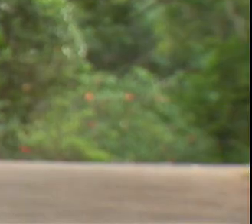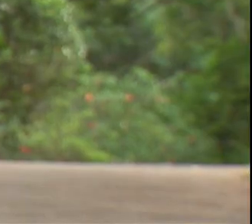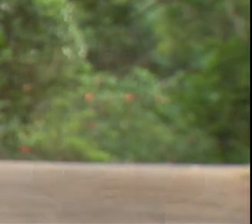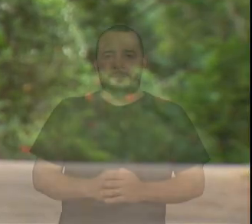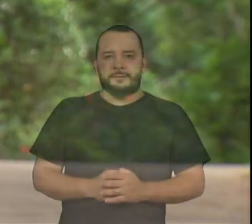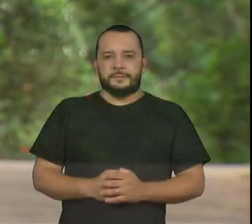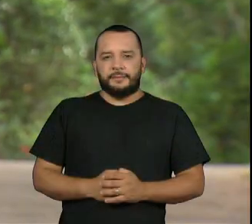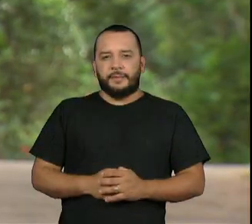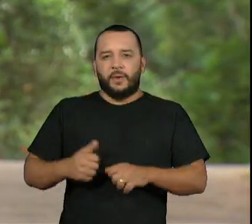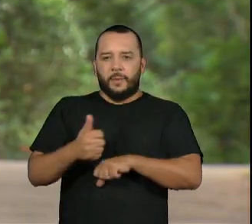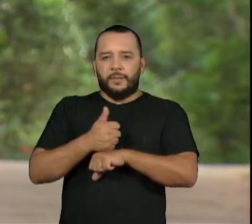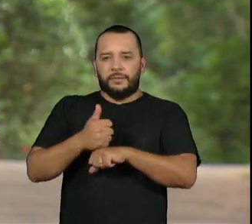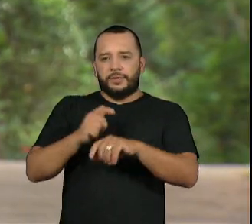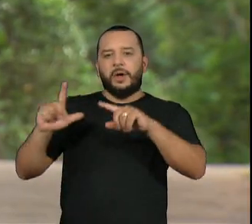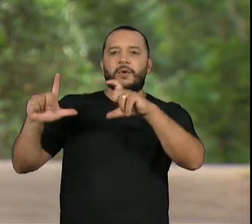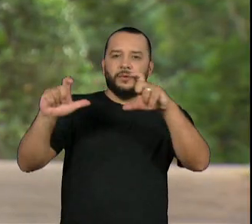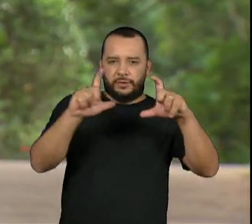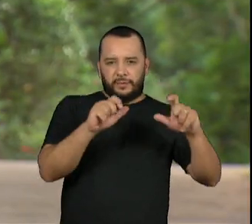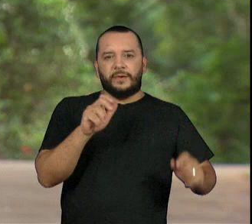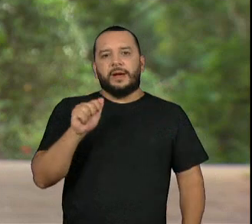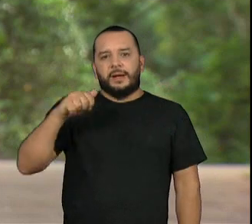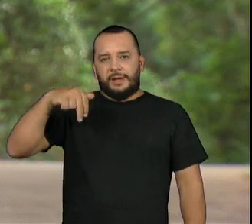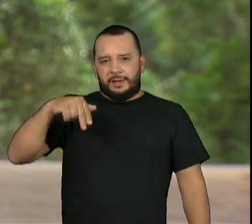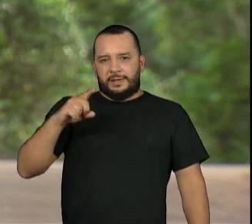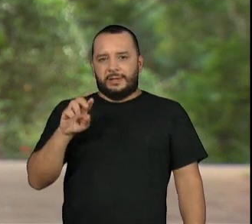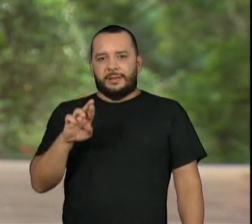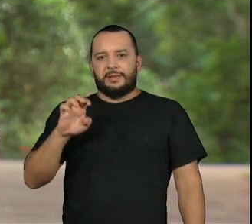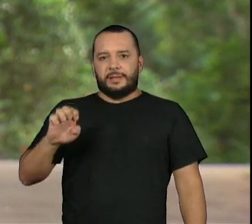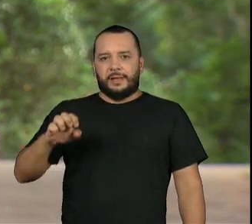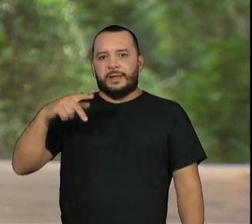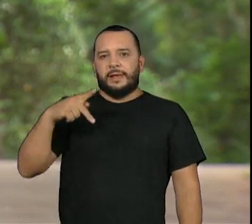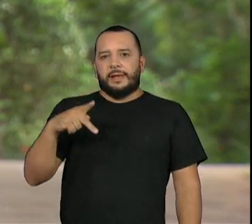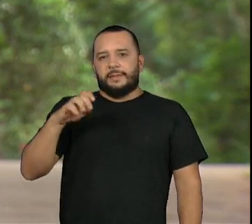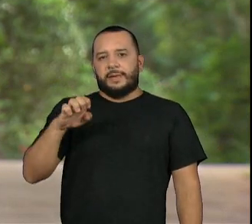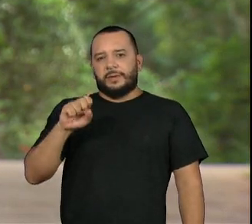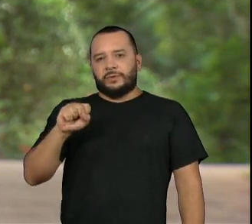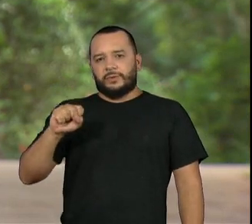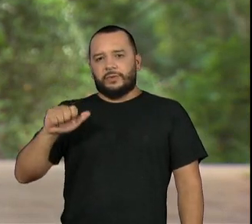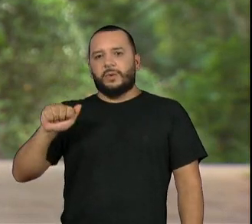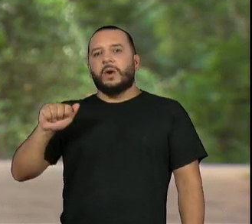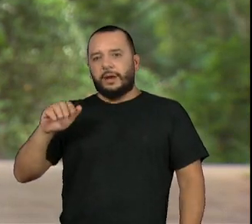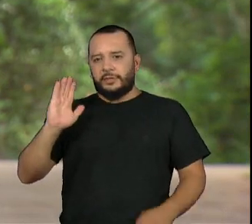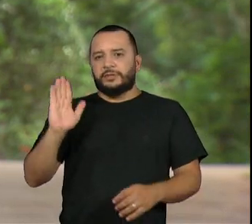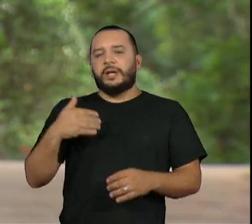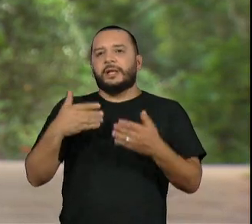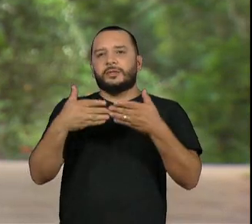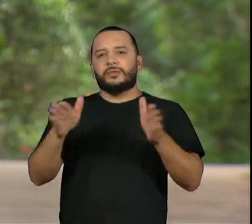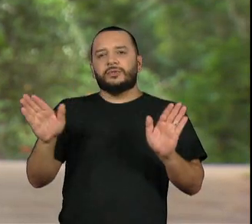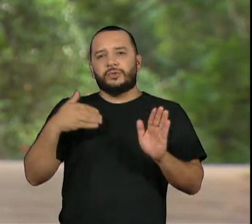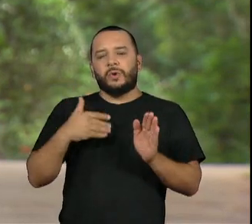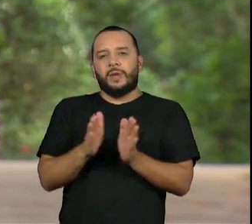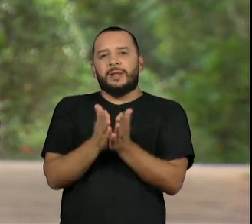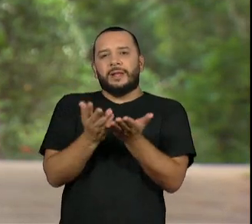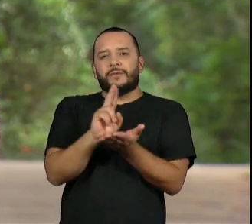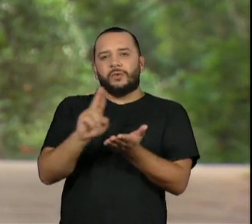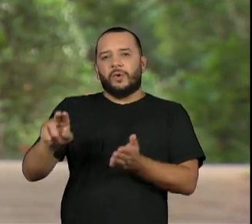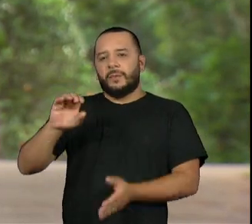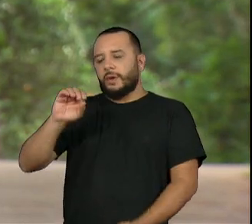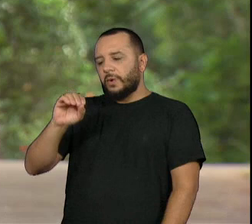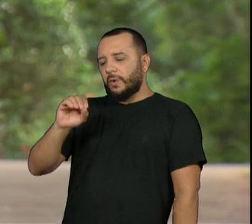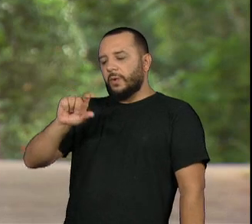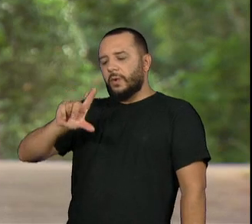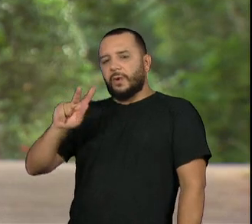O fotojornalista André Pessoa lançou o livro Olhais, com imagens e histórias de um dos lugares mais